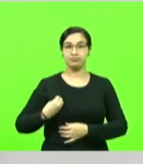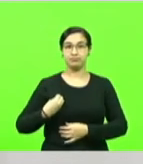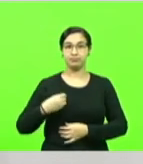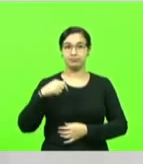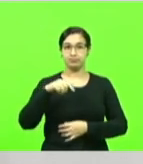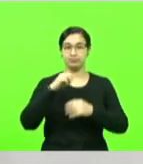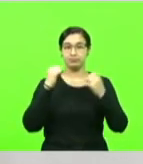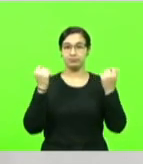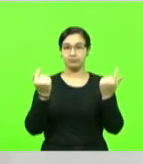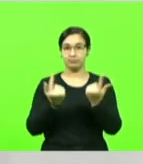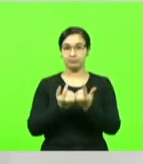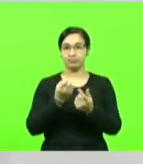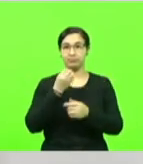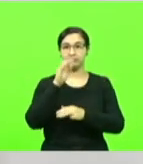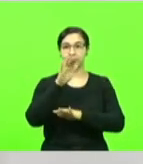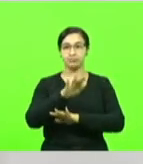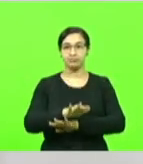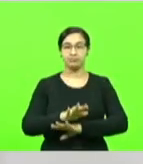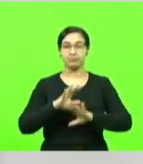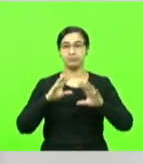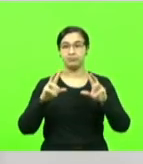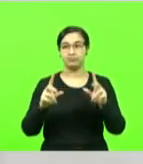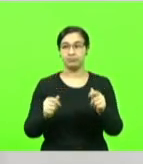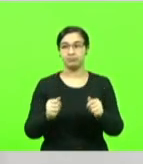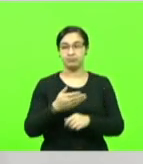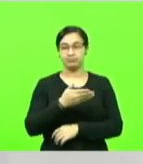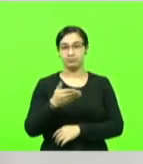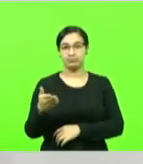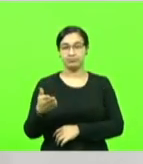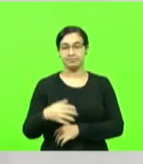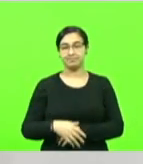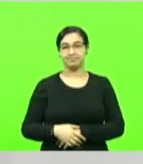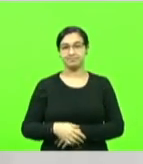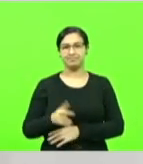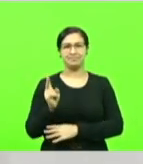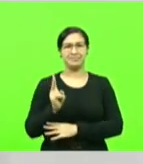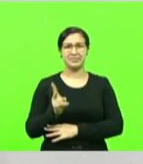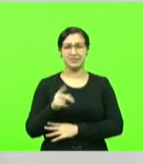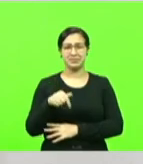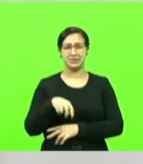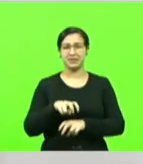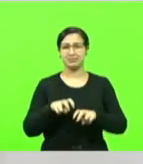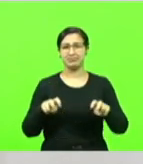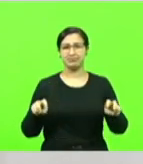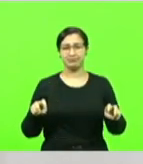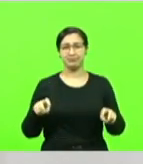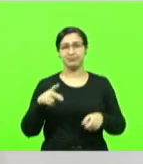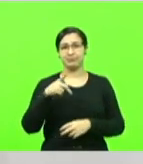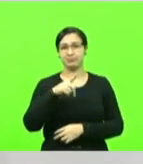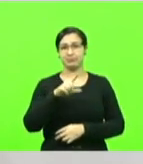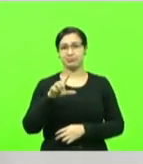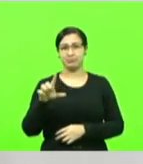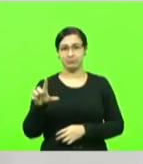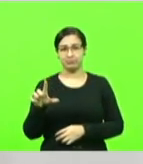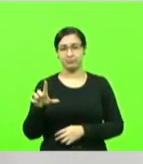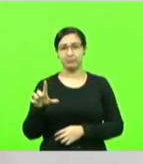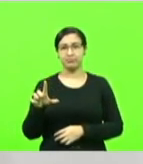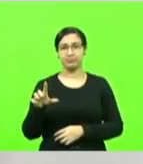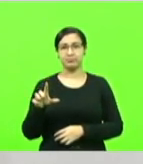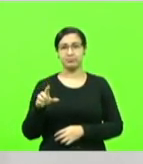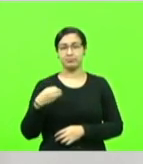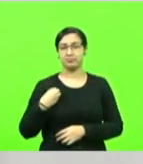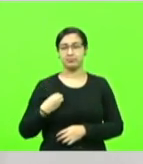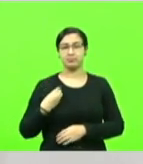Muito boa tarde a todos vocês. Nós estamos sempre aqui no time do PL, sempre presente aqui no plenário,